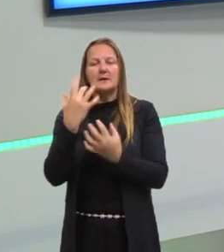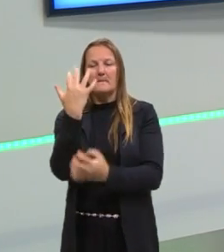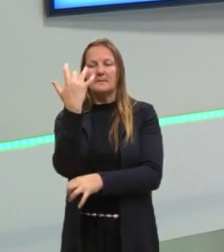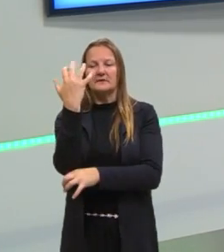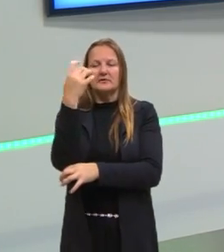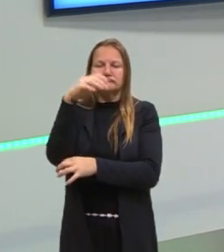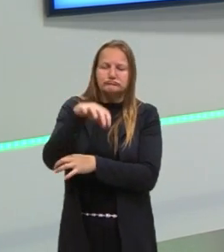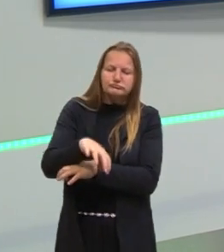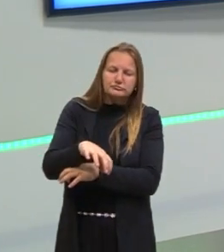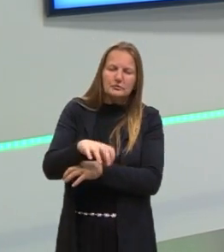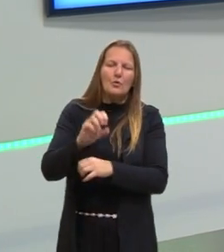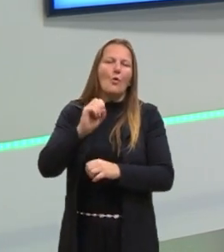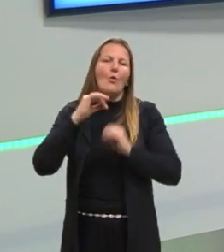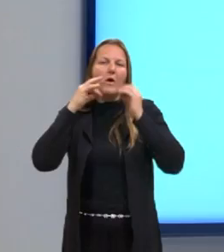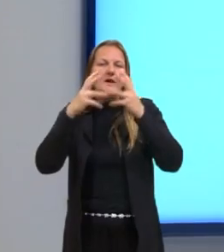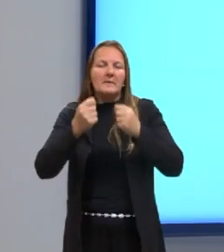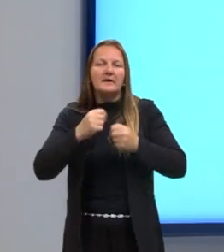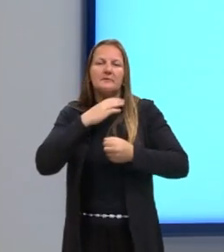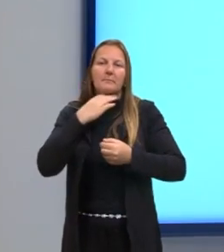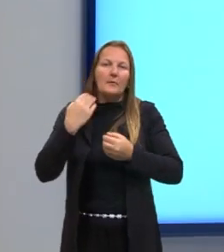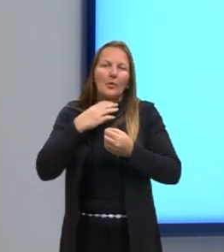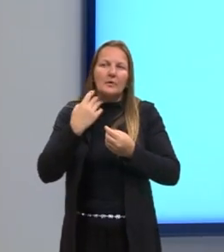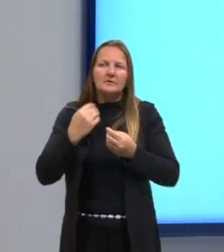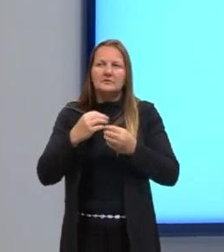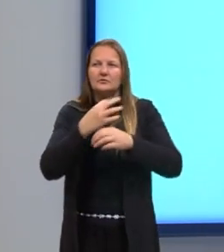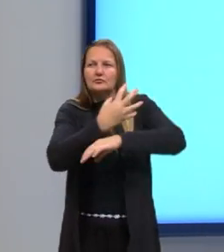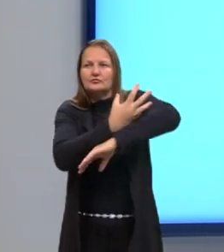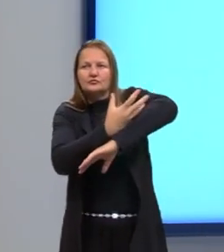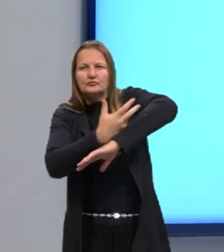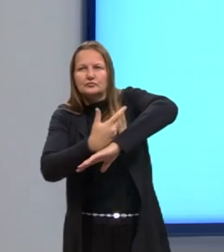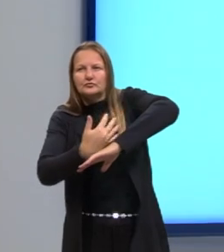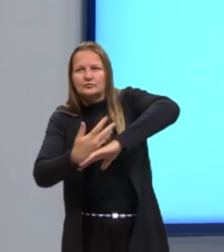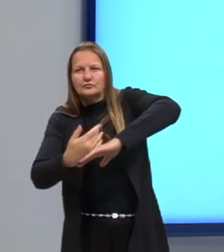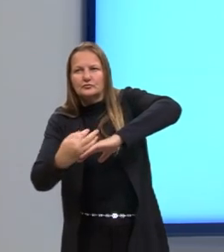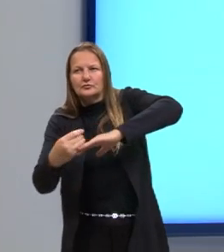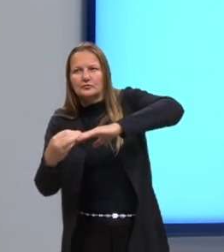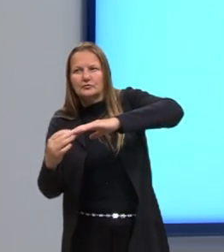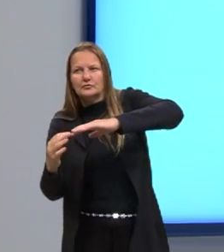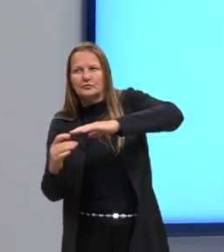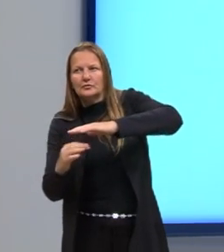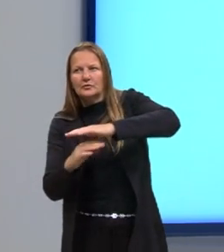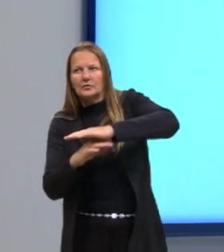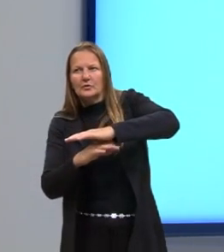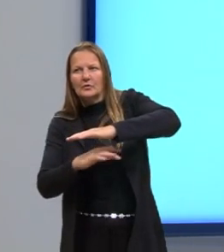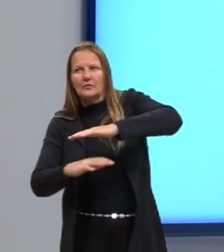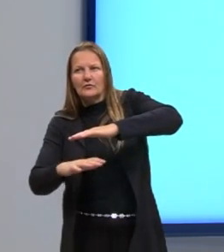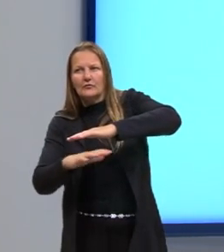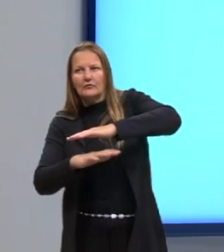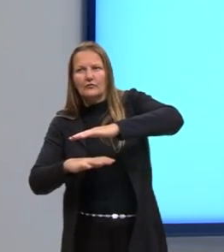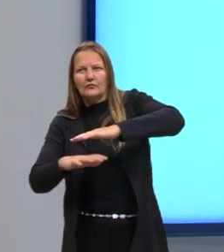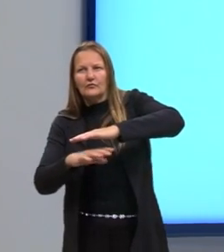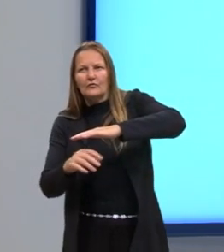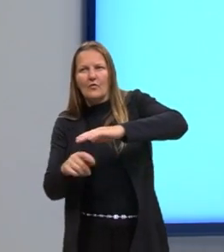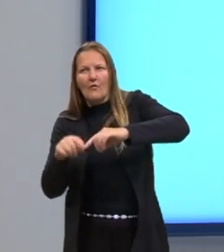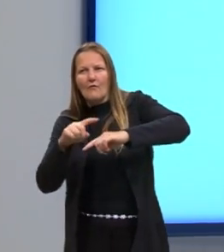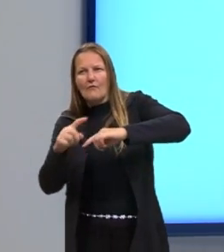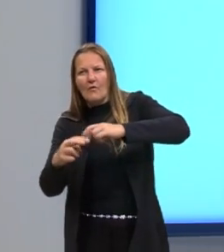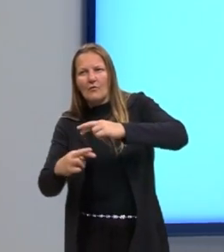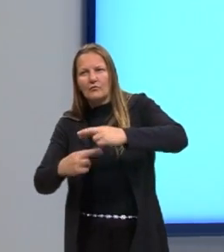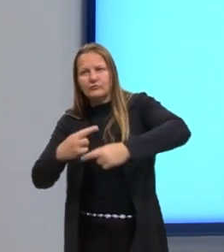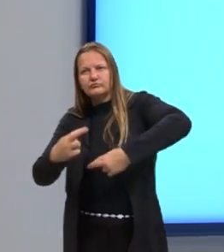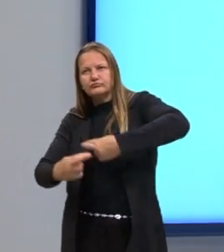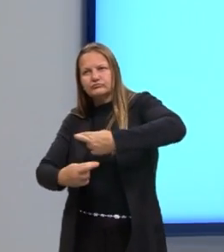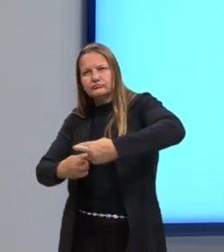Os decompositores vão decompor esses organismos e o fosfato vai voltar para a terra.